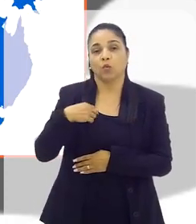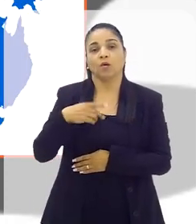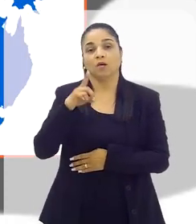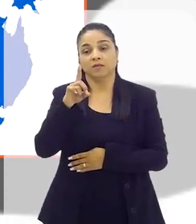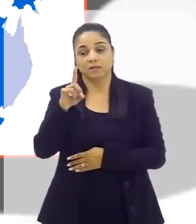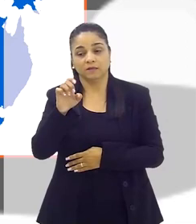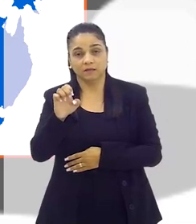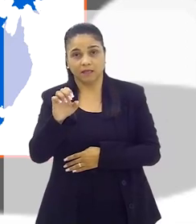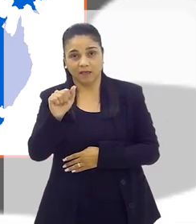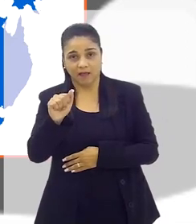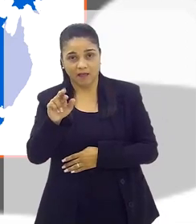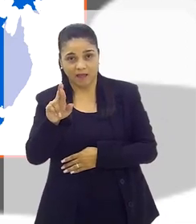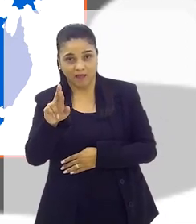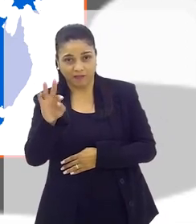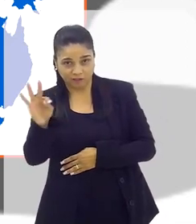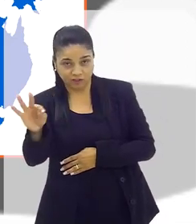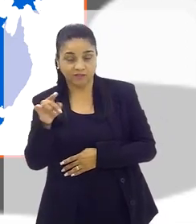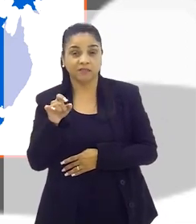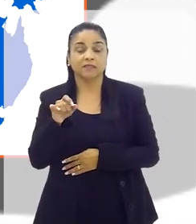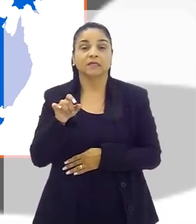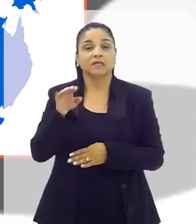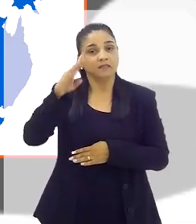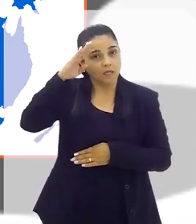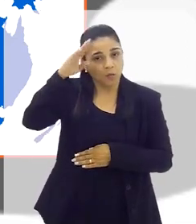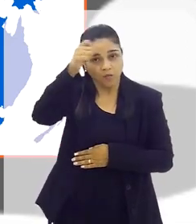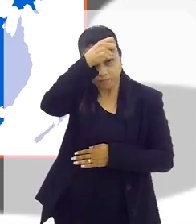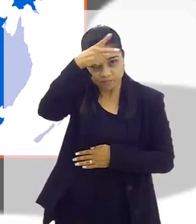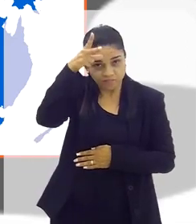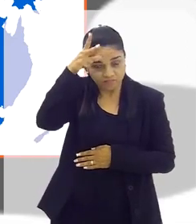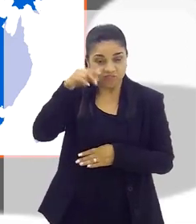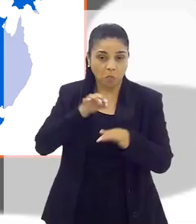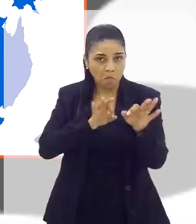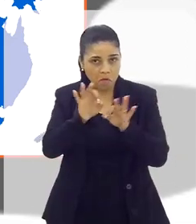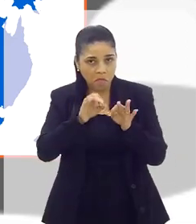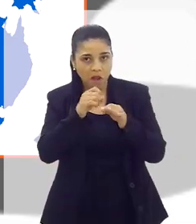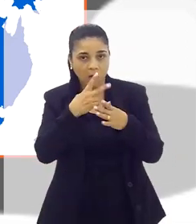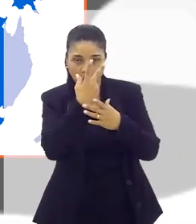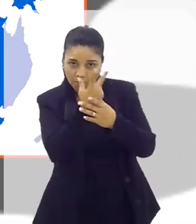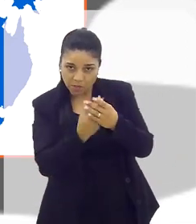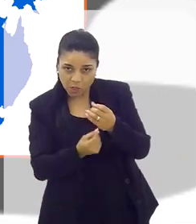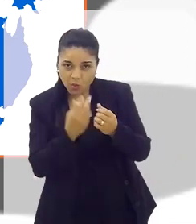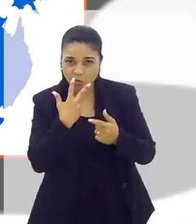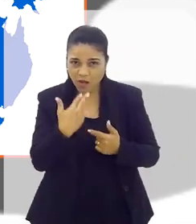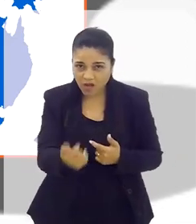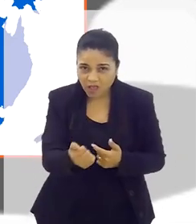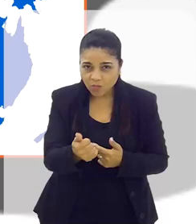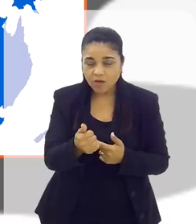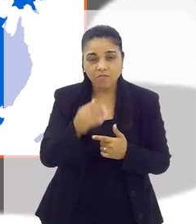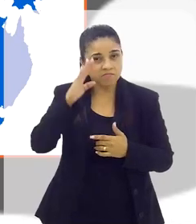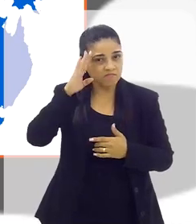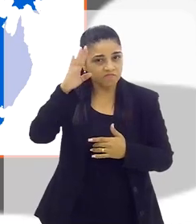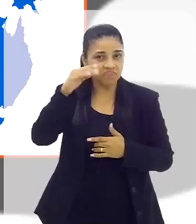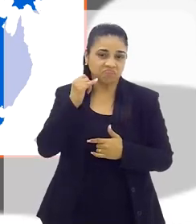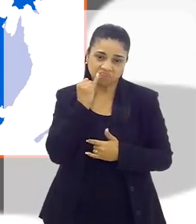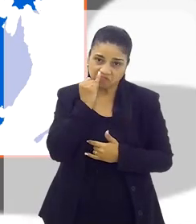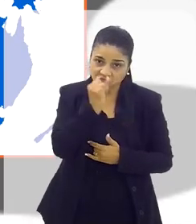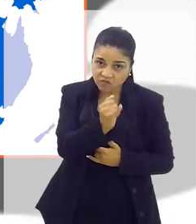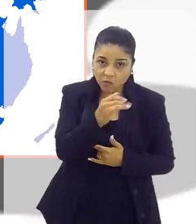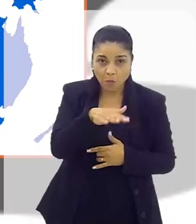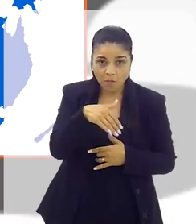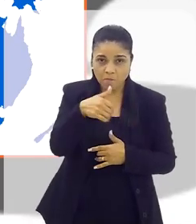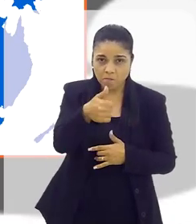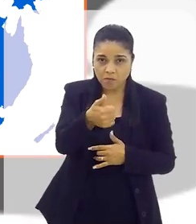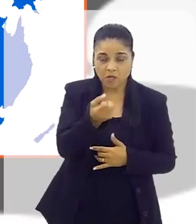guarda municipal, na sua experiência, eles estão preparados nessa atividade bilíngua que você se referiu, fundamental para a